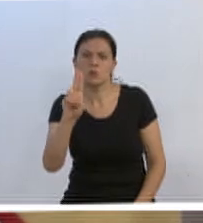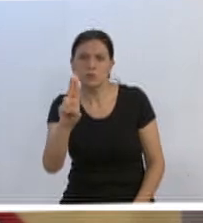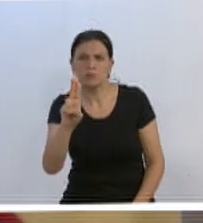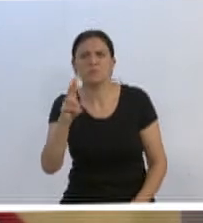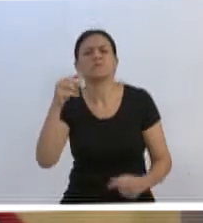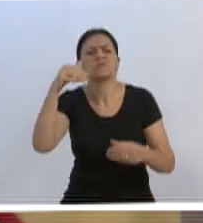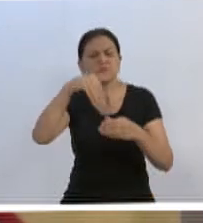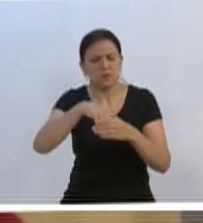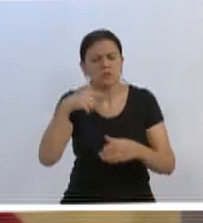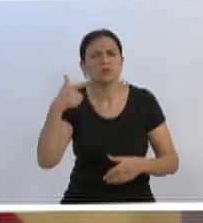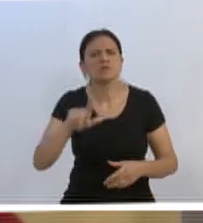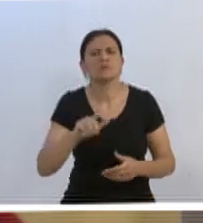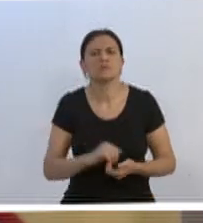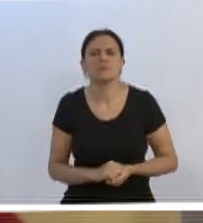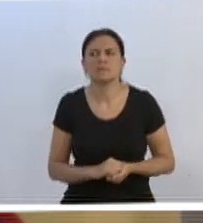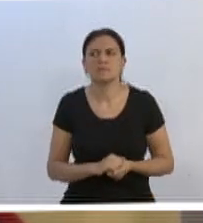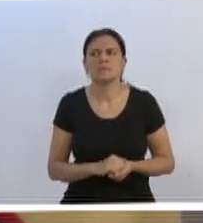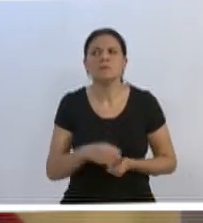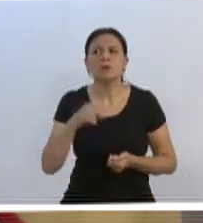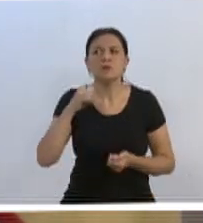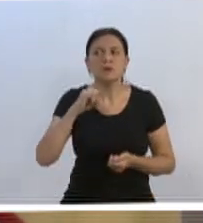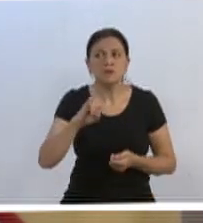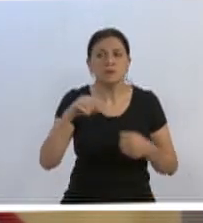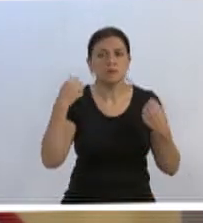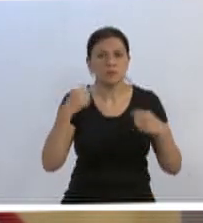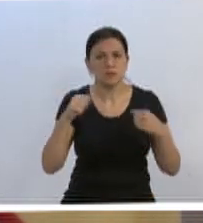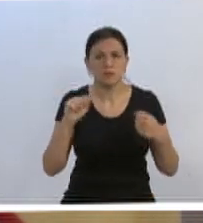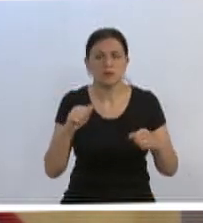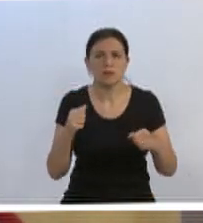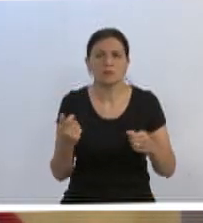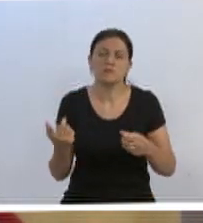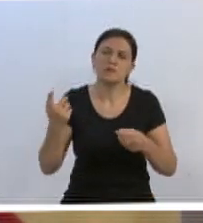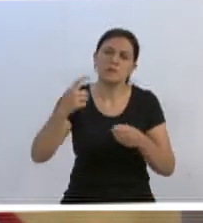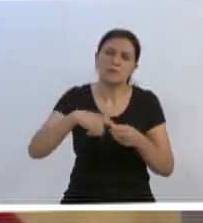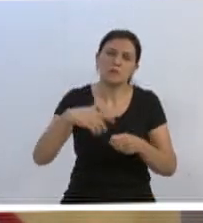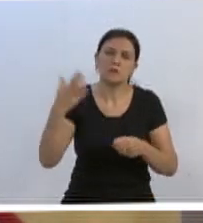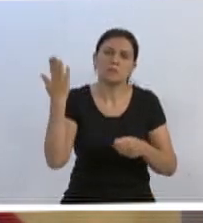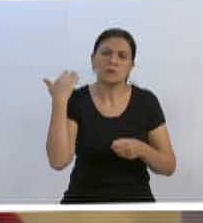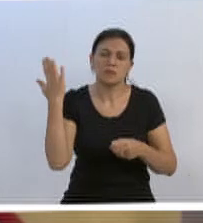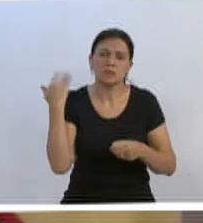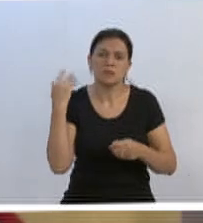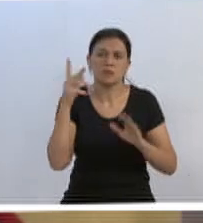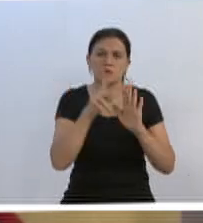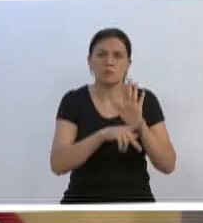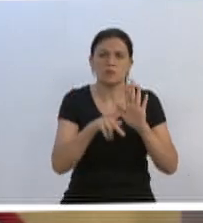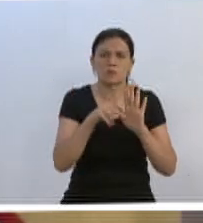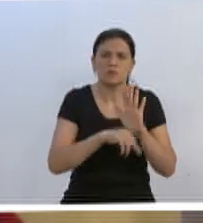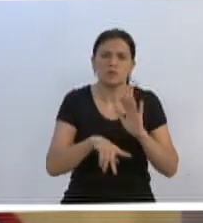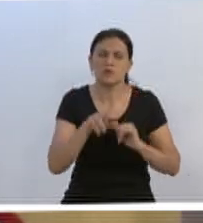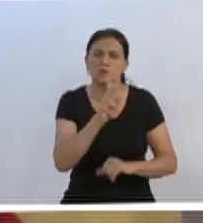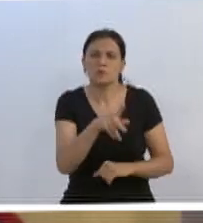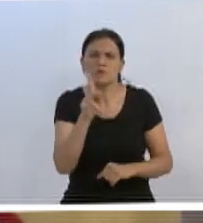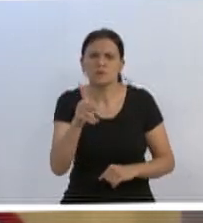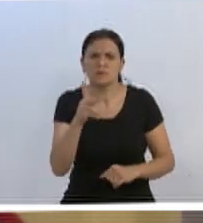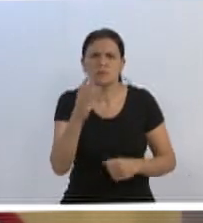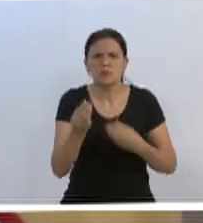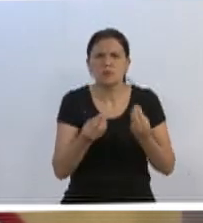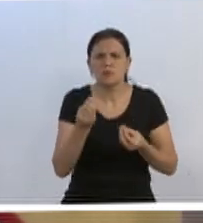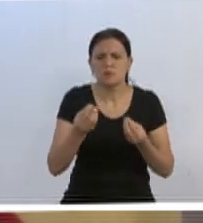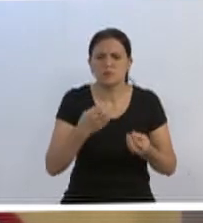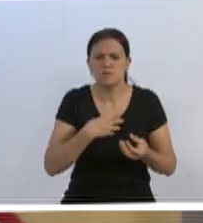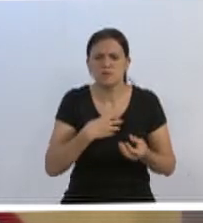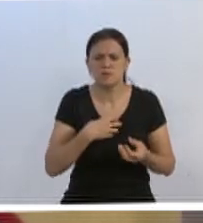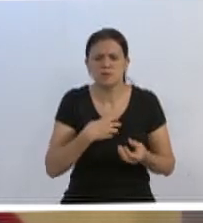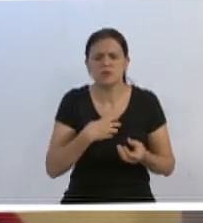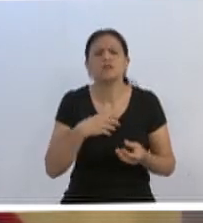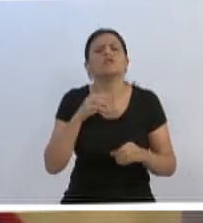Se eu tivesse que voltar atrás para votar contra o projeto em relação aos professores, do jeito que foi posicionado, faria